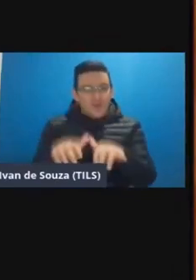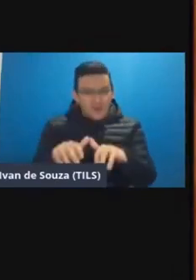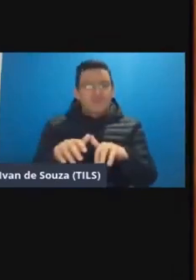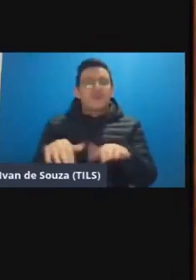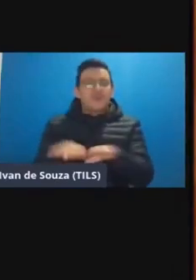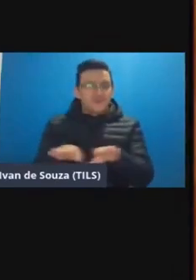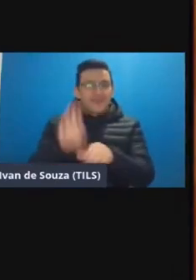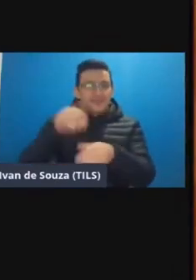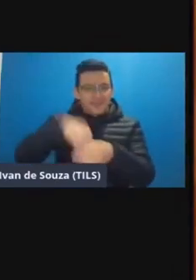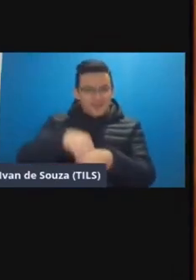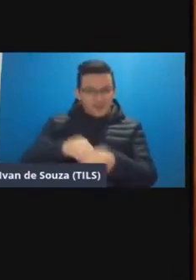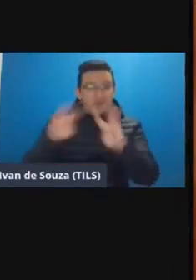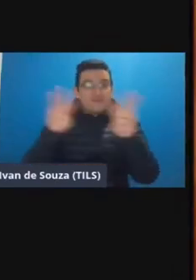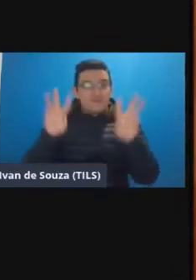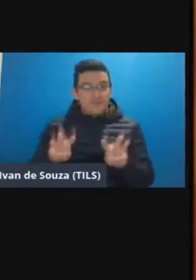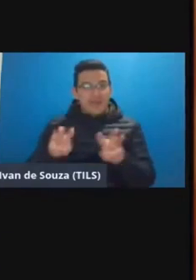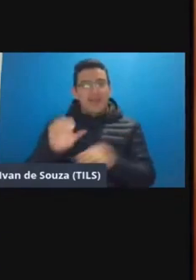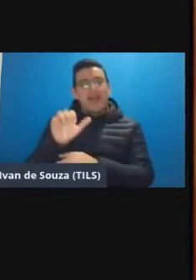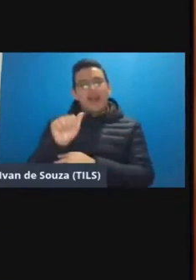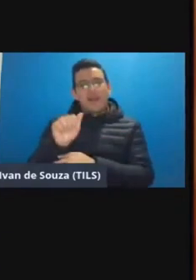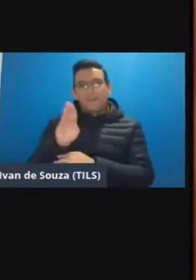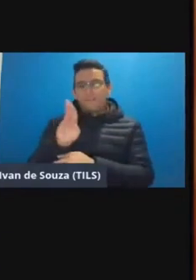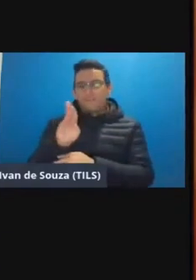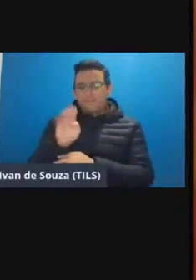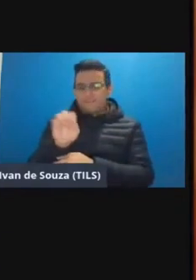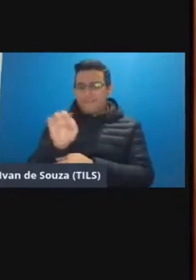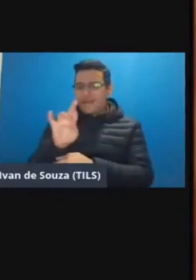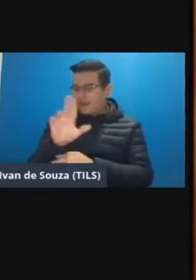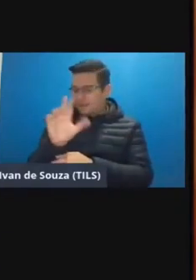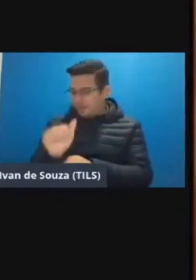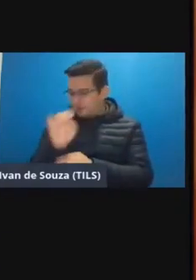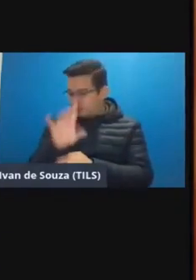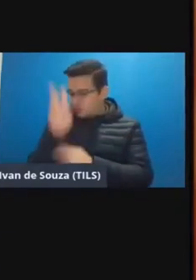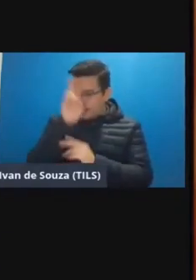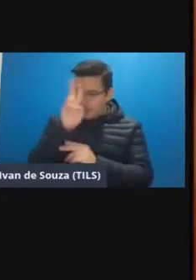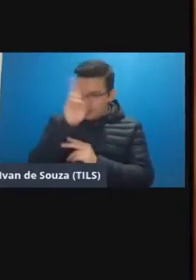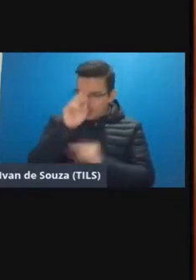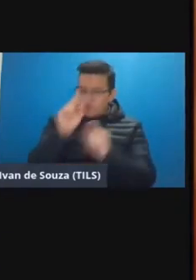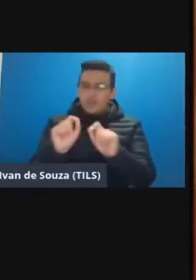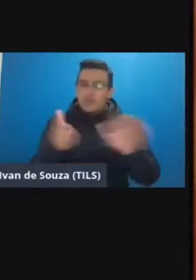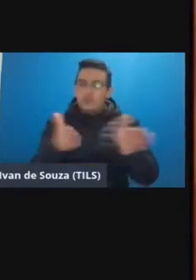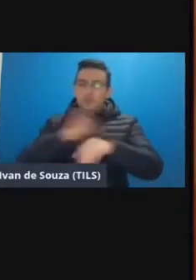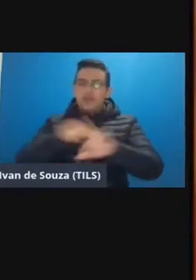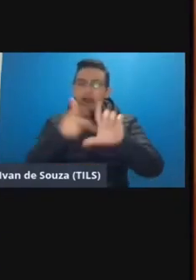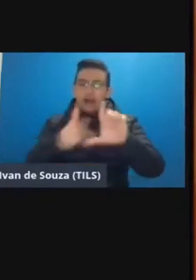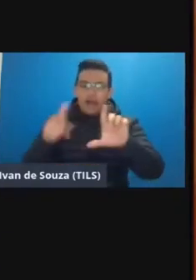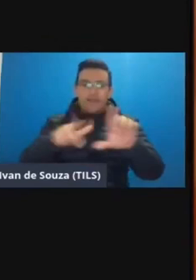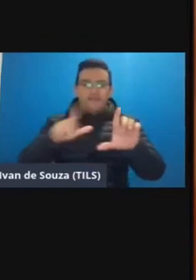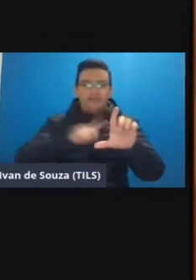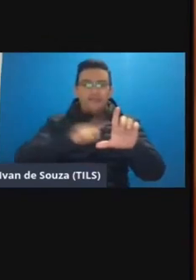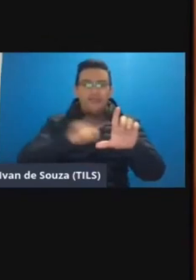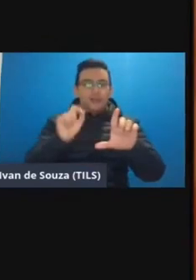também lá na UFPR aberta só se lembra que que durante a nossa Live nós vamos ter uma palavra chave